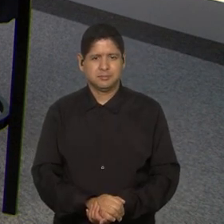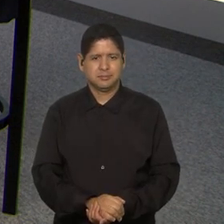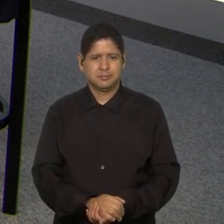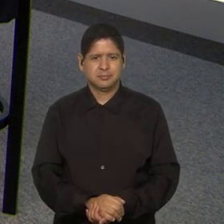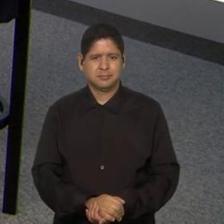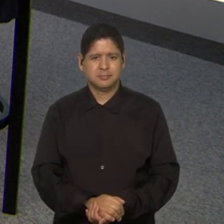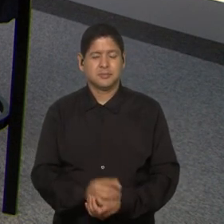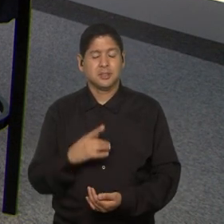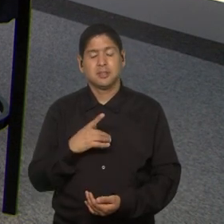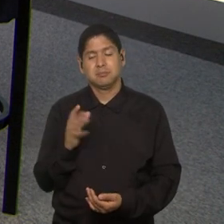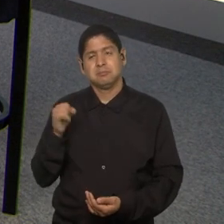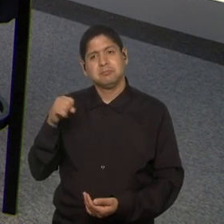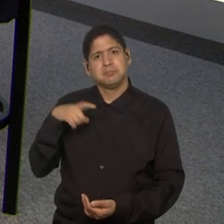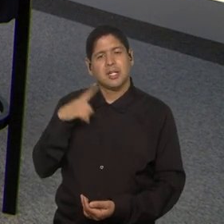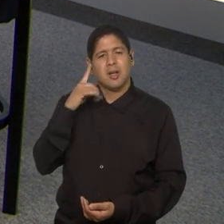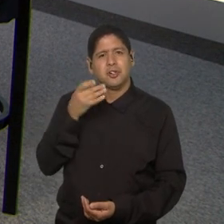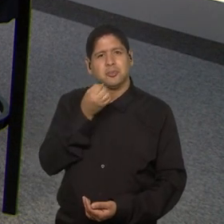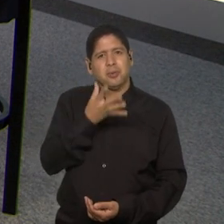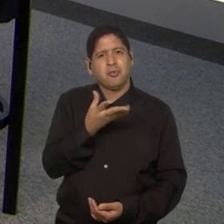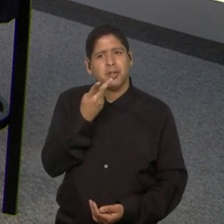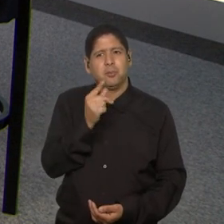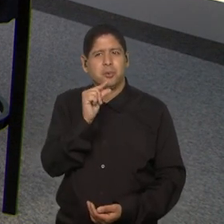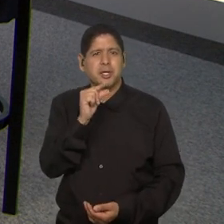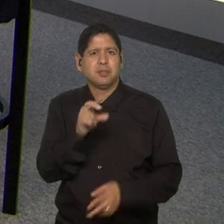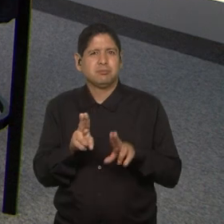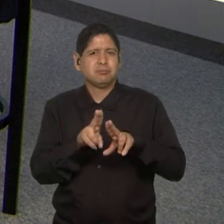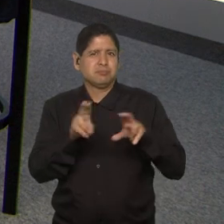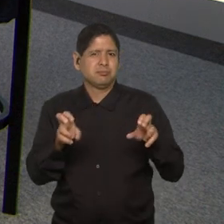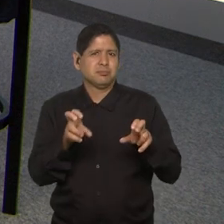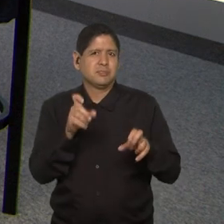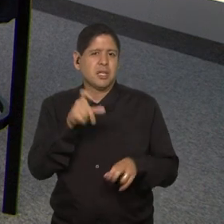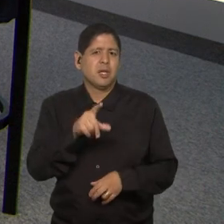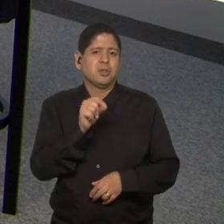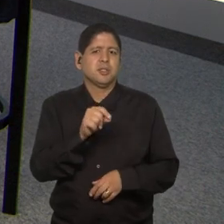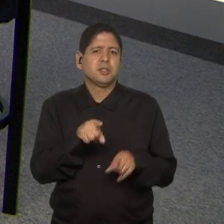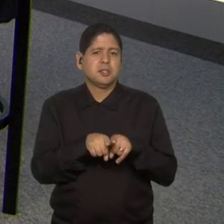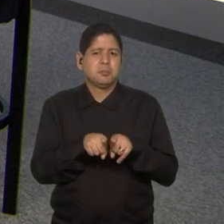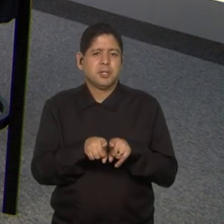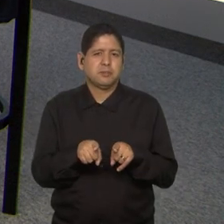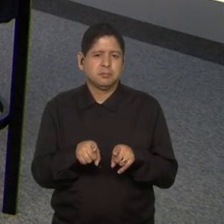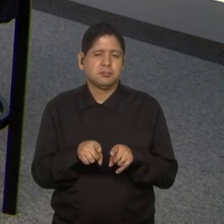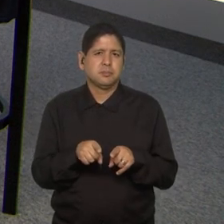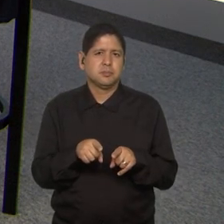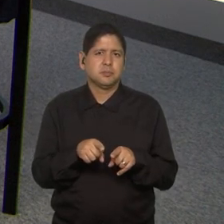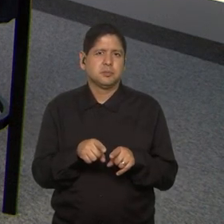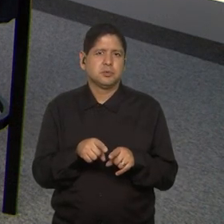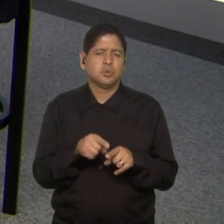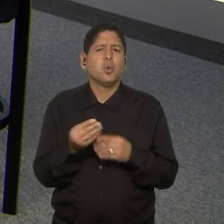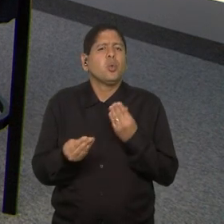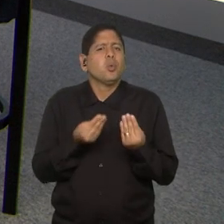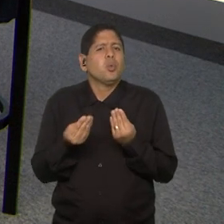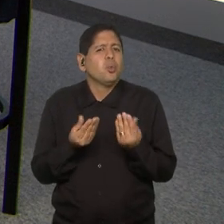Claro, acho que é bacana a gente falar um pouquinho também sobre o... Ah, sobre como